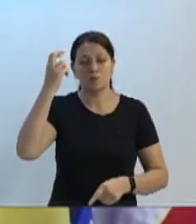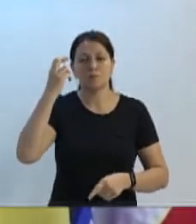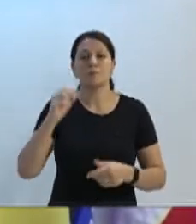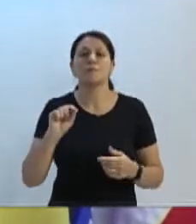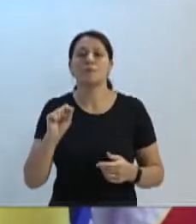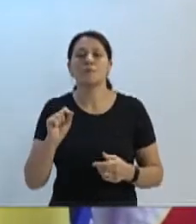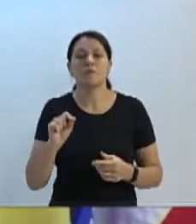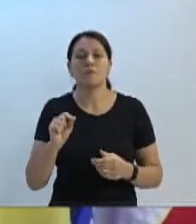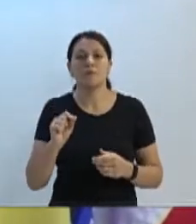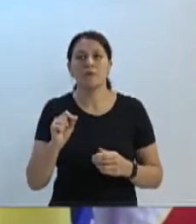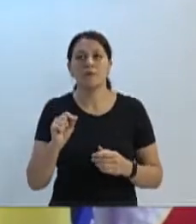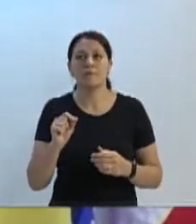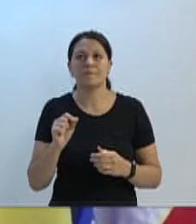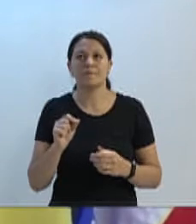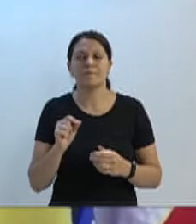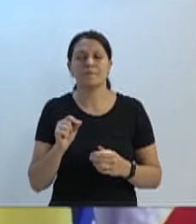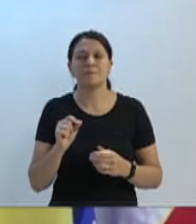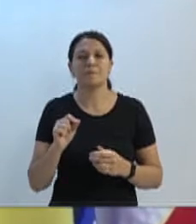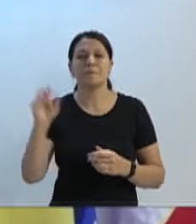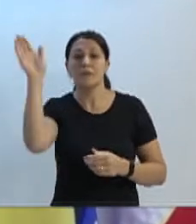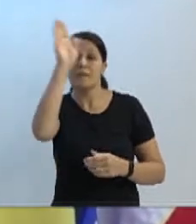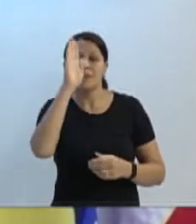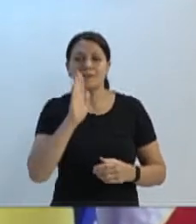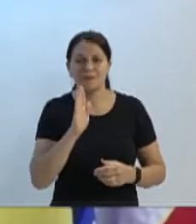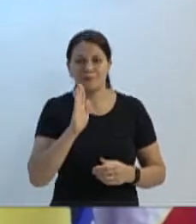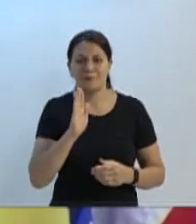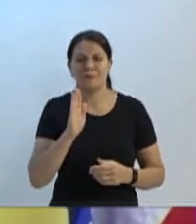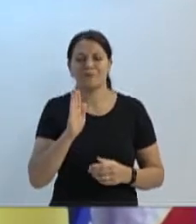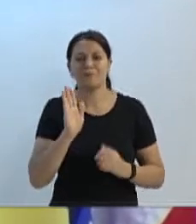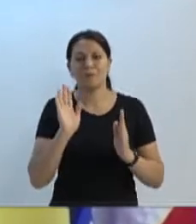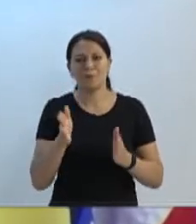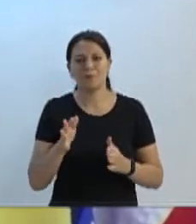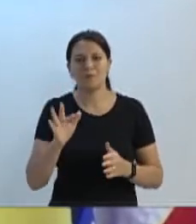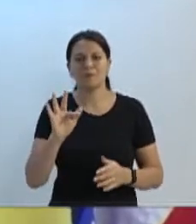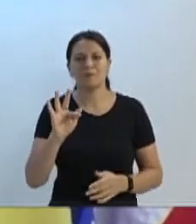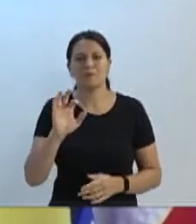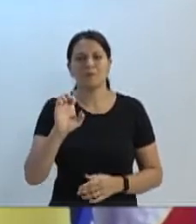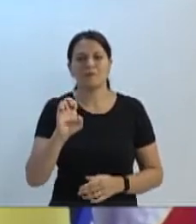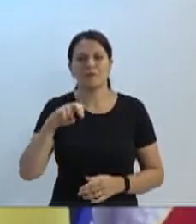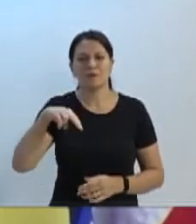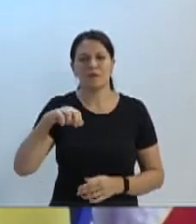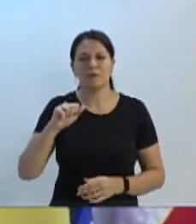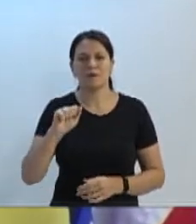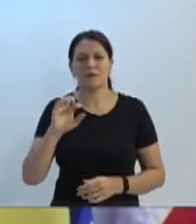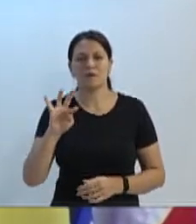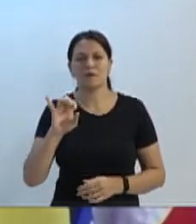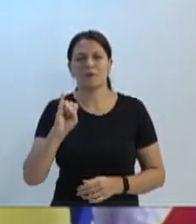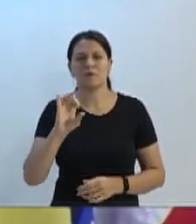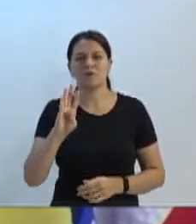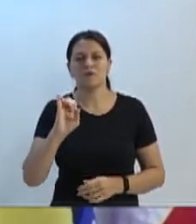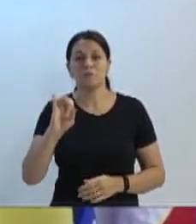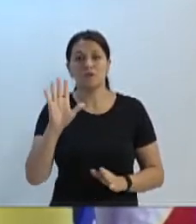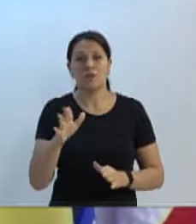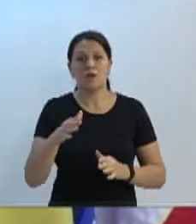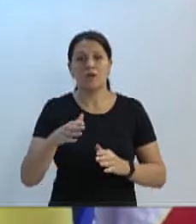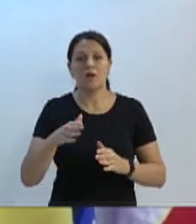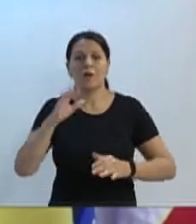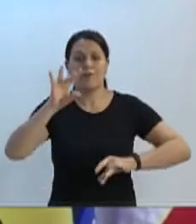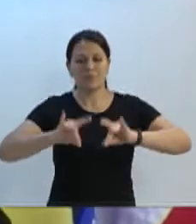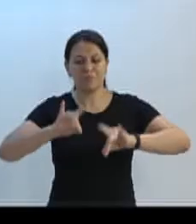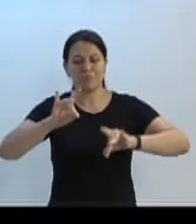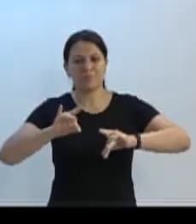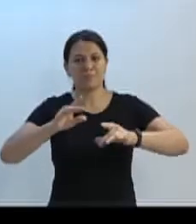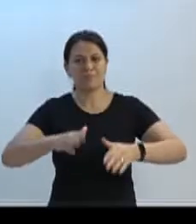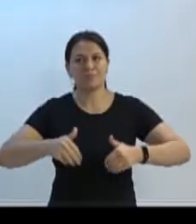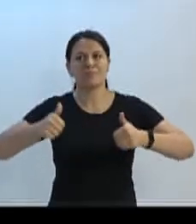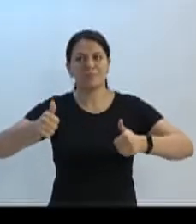reconhecido nacionalmente. Hoje o FENATIB já é o maior festival de teatro do gênero. Eu tive a oportunidade,